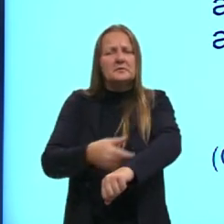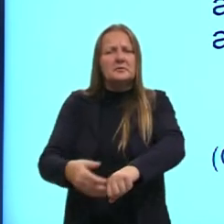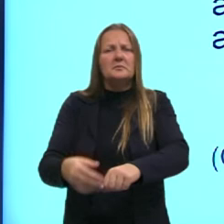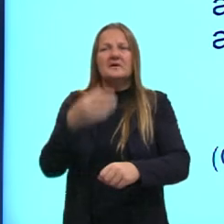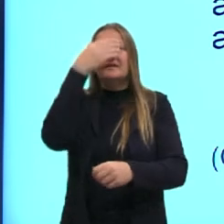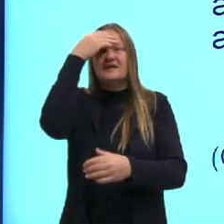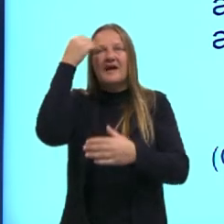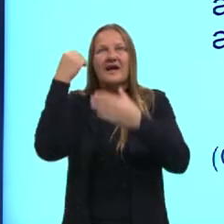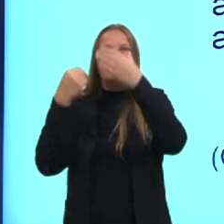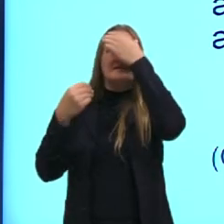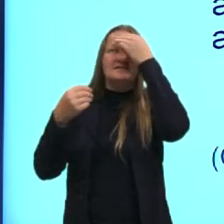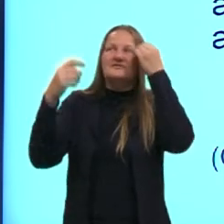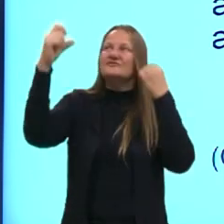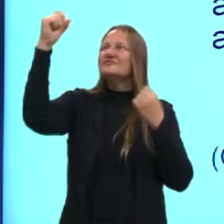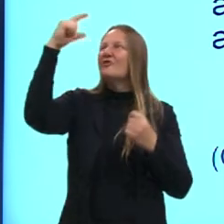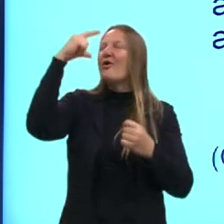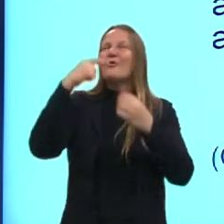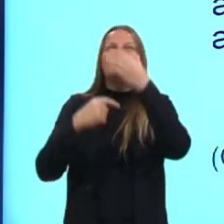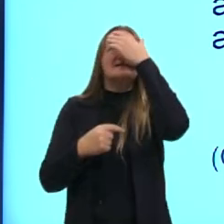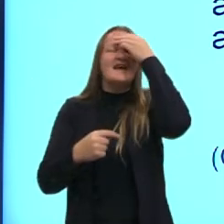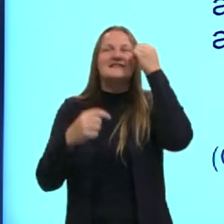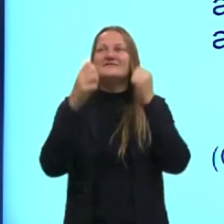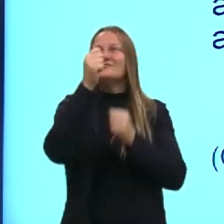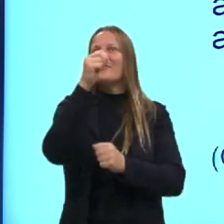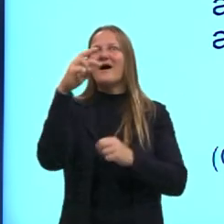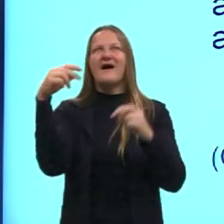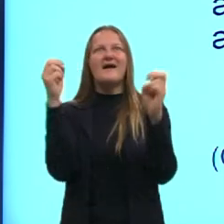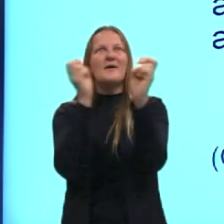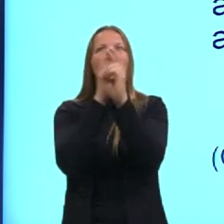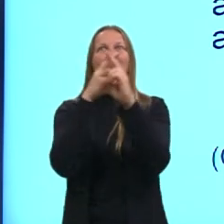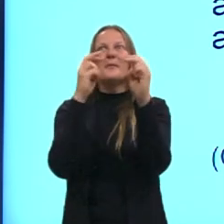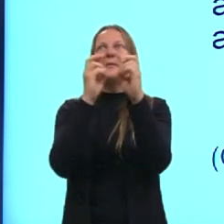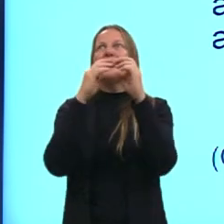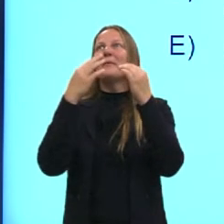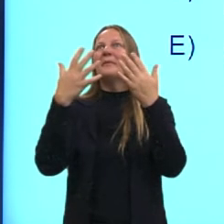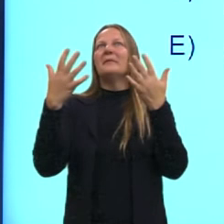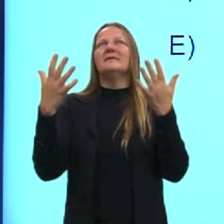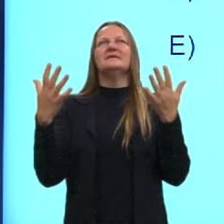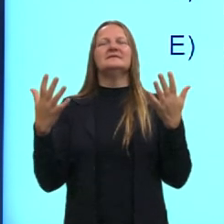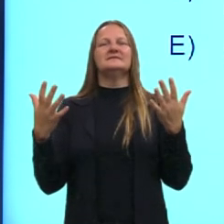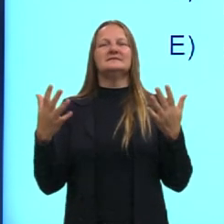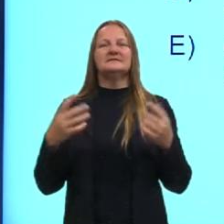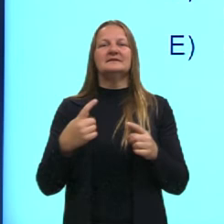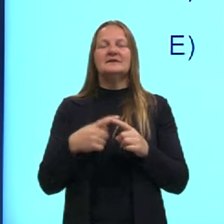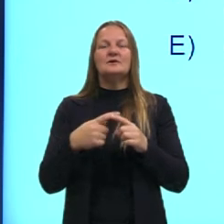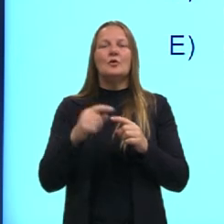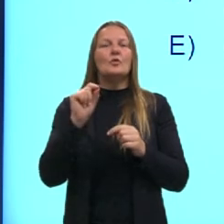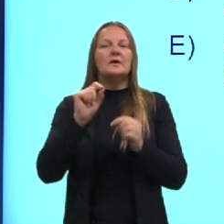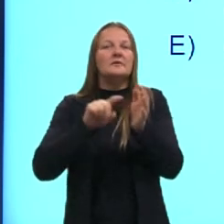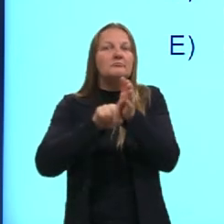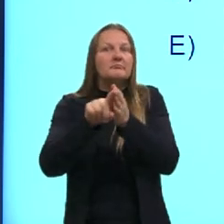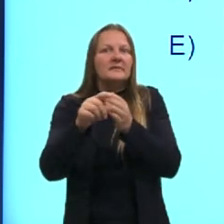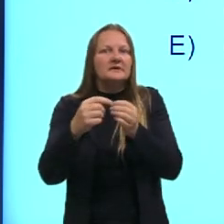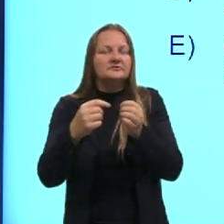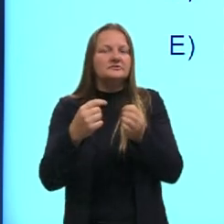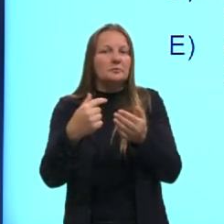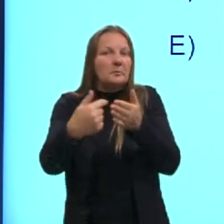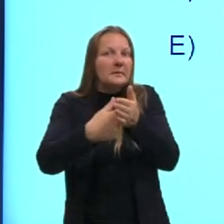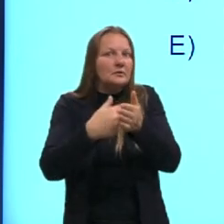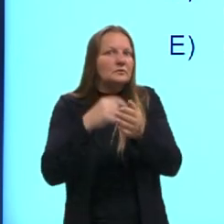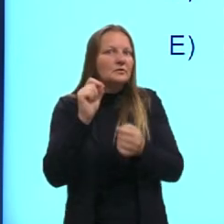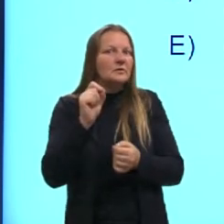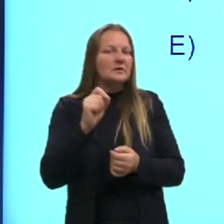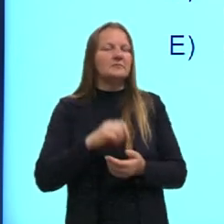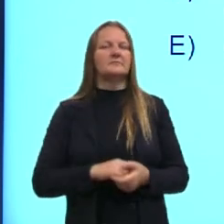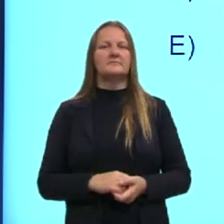o sol, esquece o ar, esquece a amplidão. O que é nos pede a questão? A questão